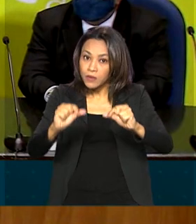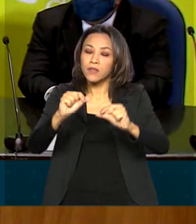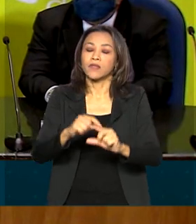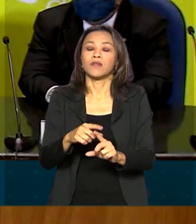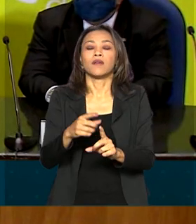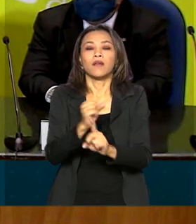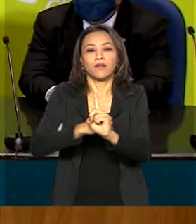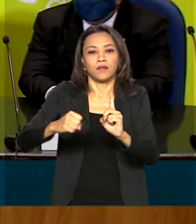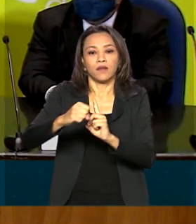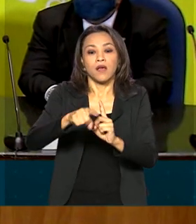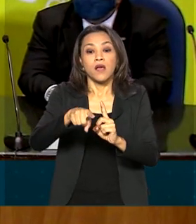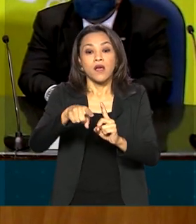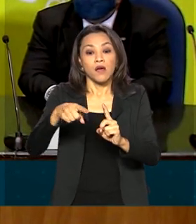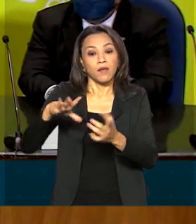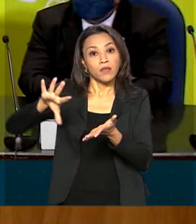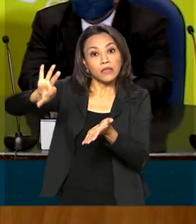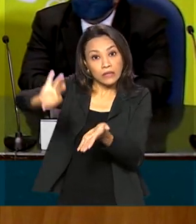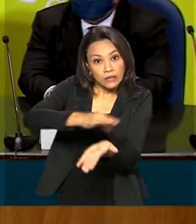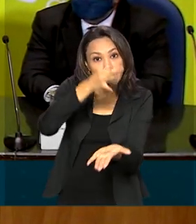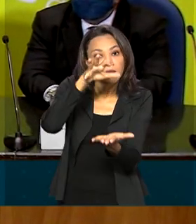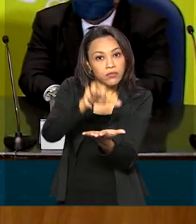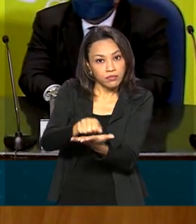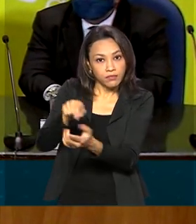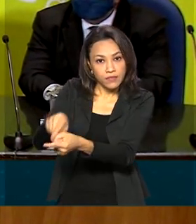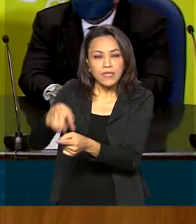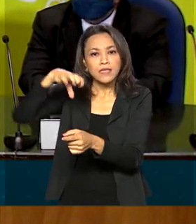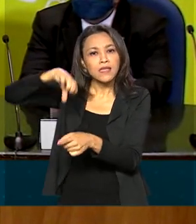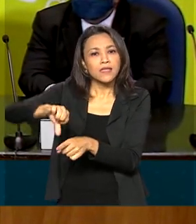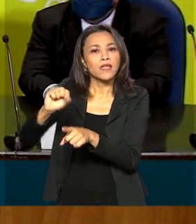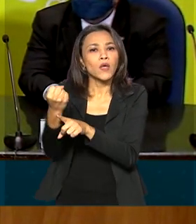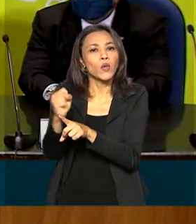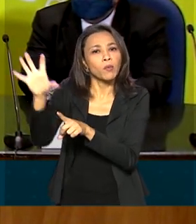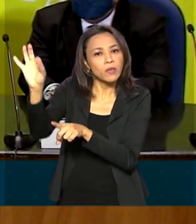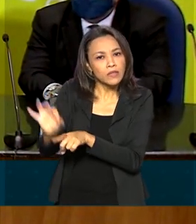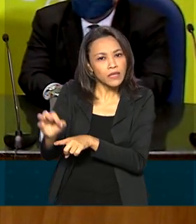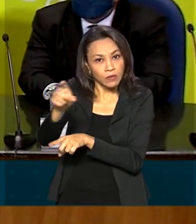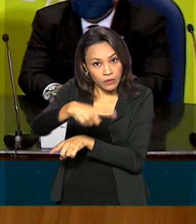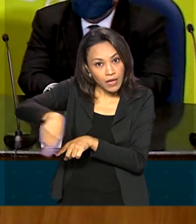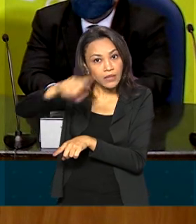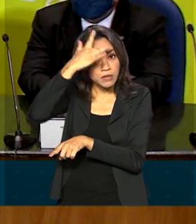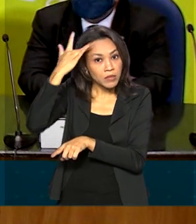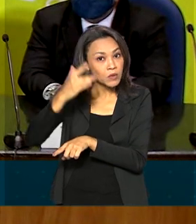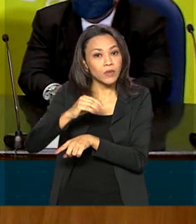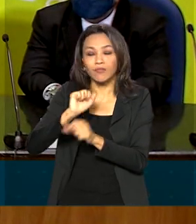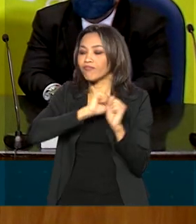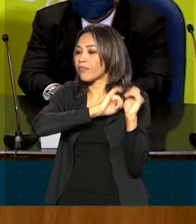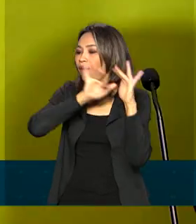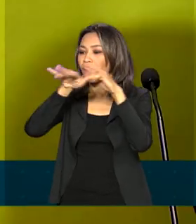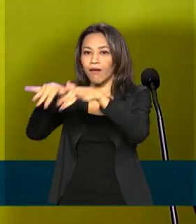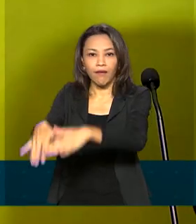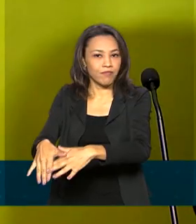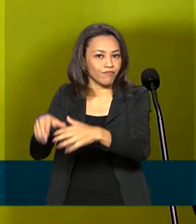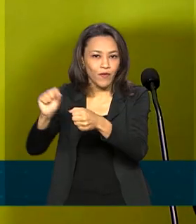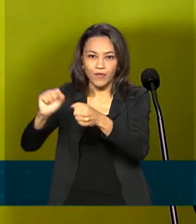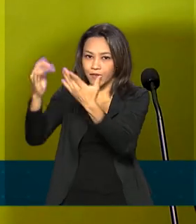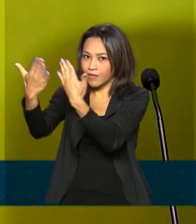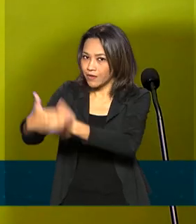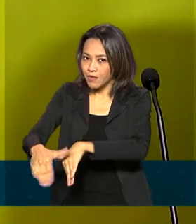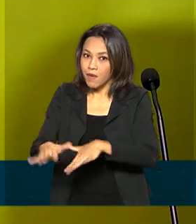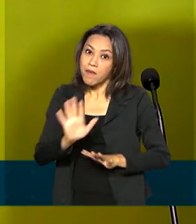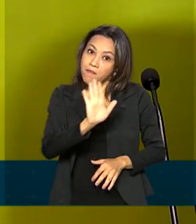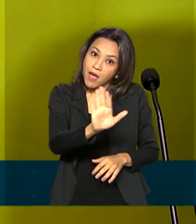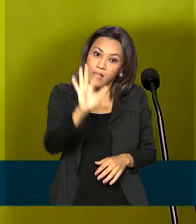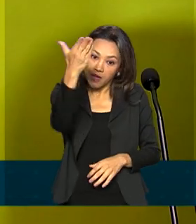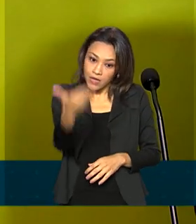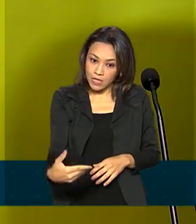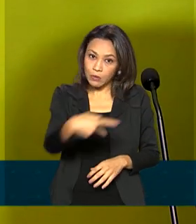candidatos inscritos no Enem Digital, 68% deles não compareceram às provas. Mas o presidente do